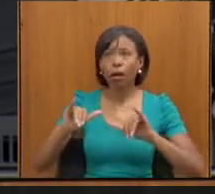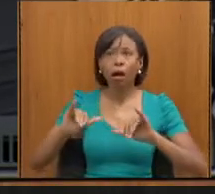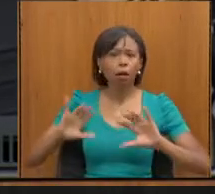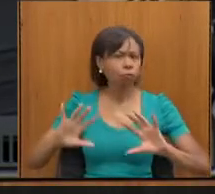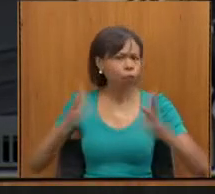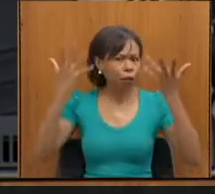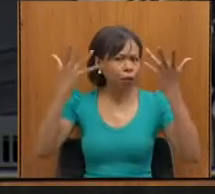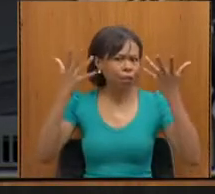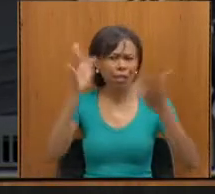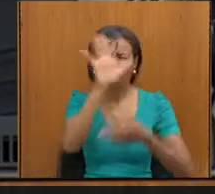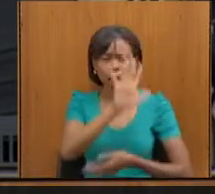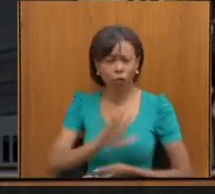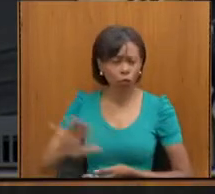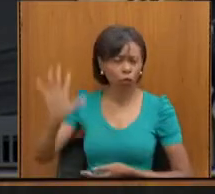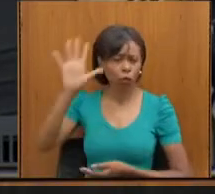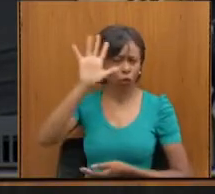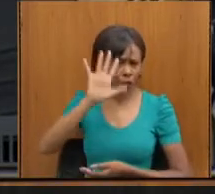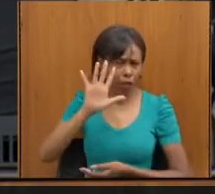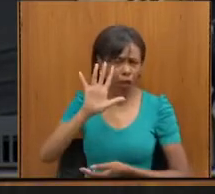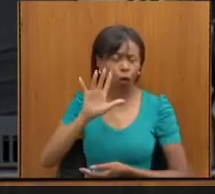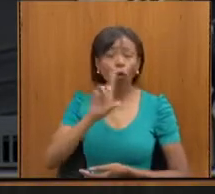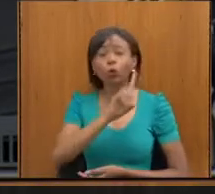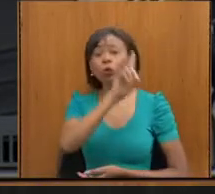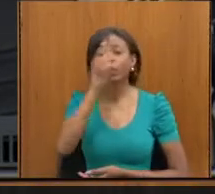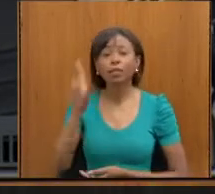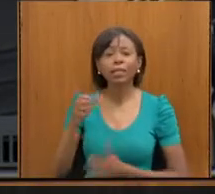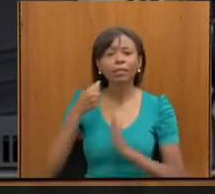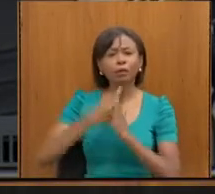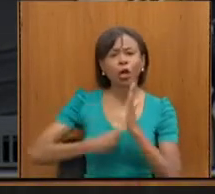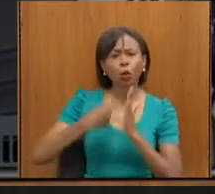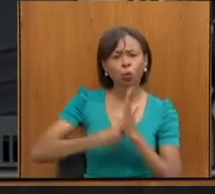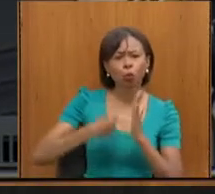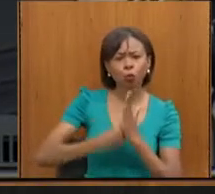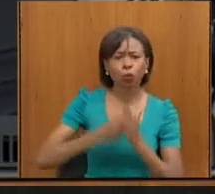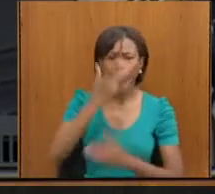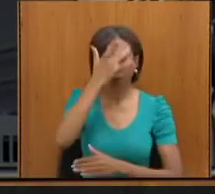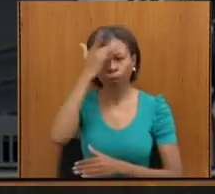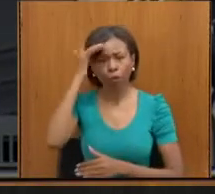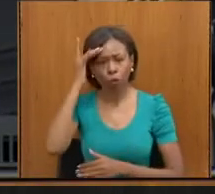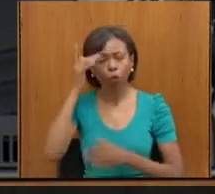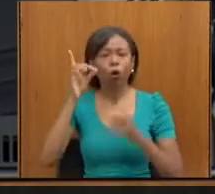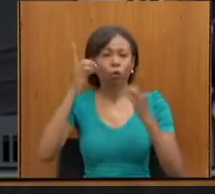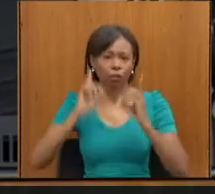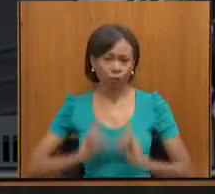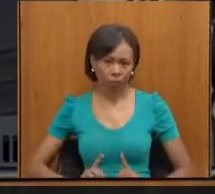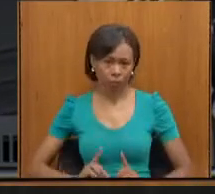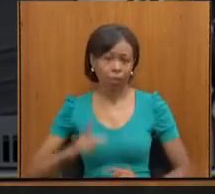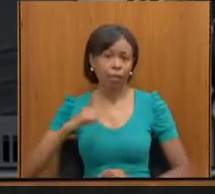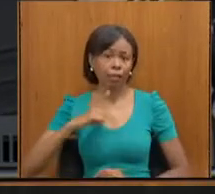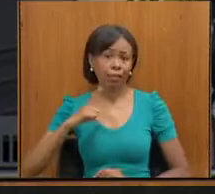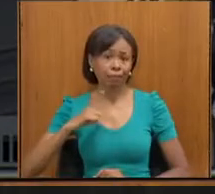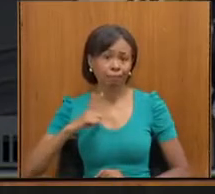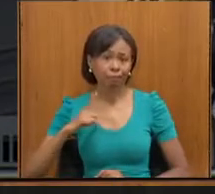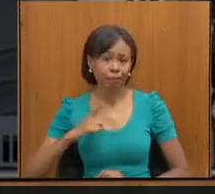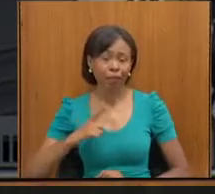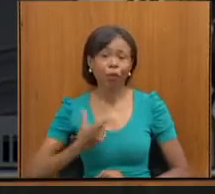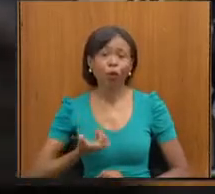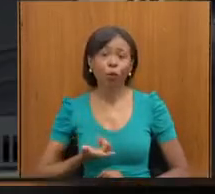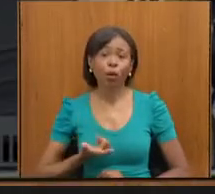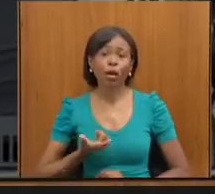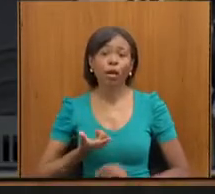1982, o Dia Nacional da Luta das Pessoas com Deficiência, um podcast com o tema